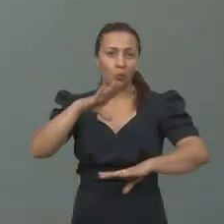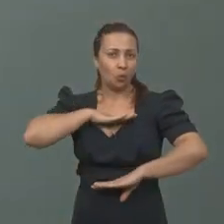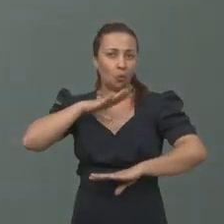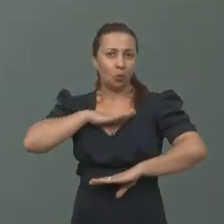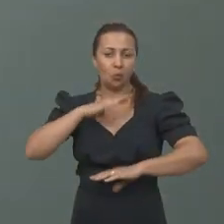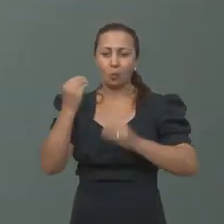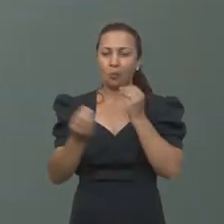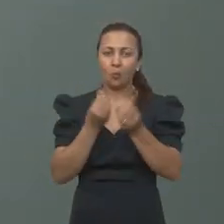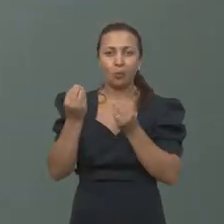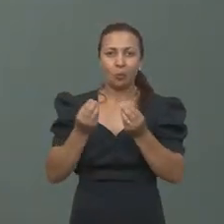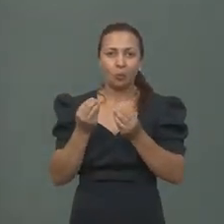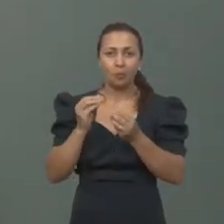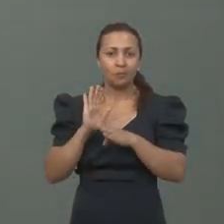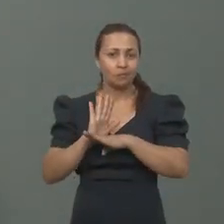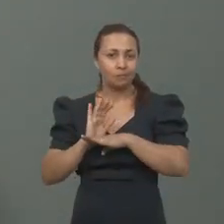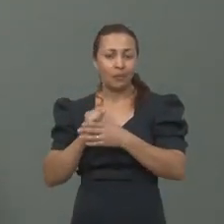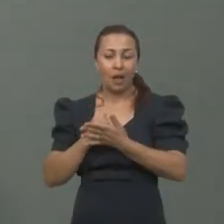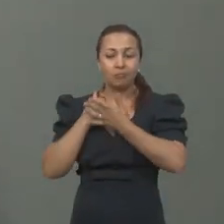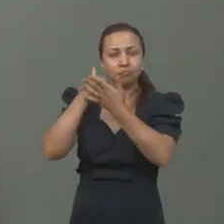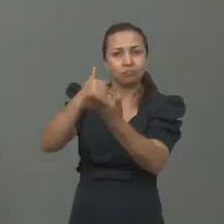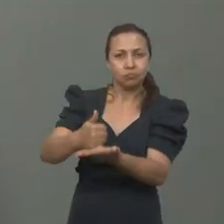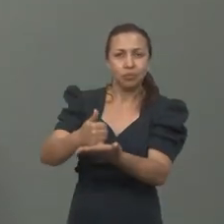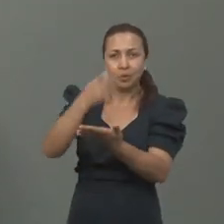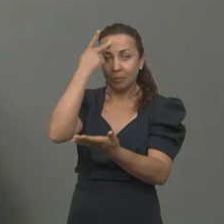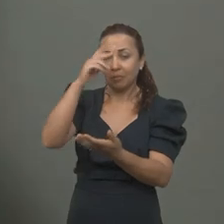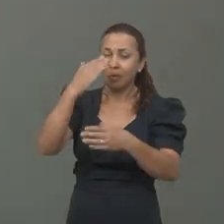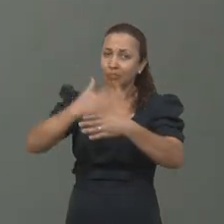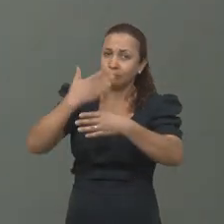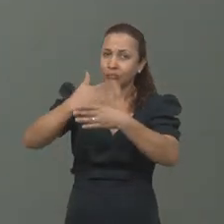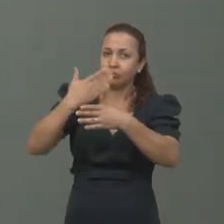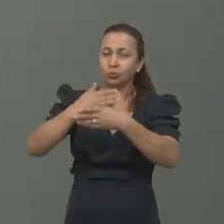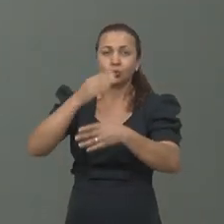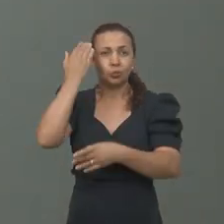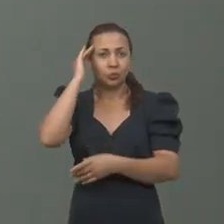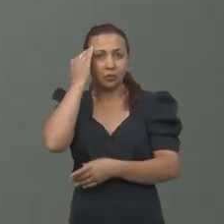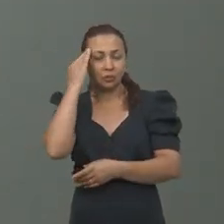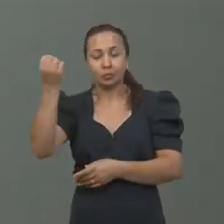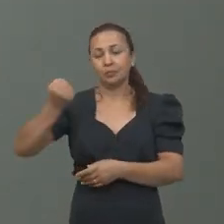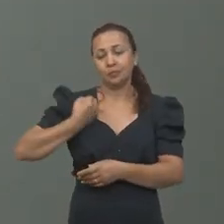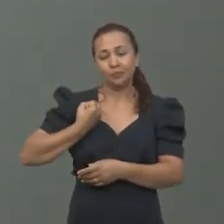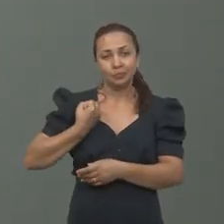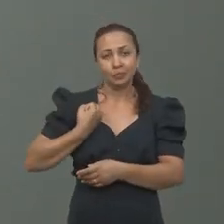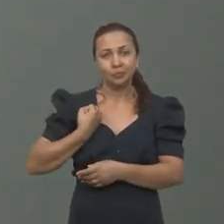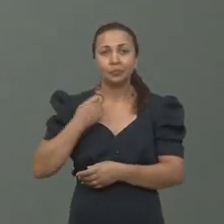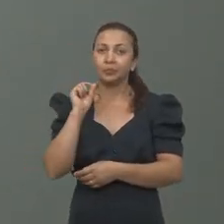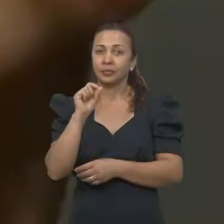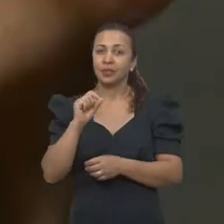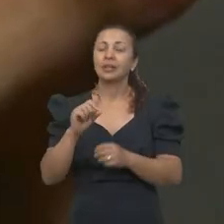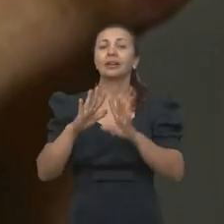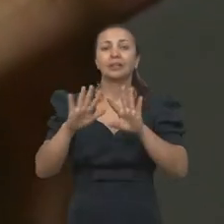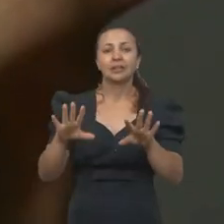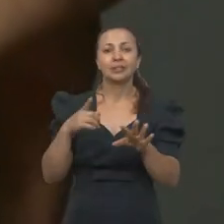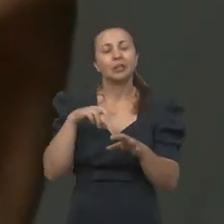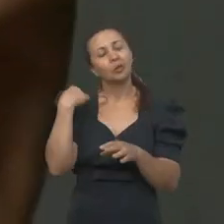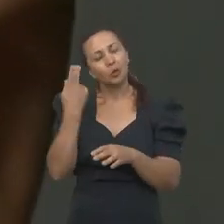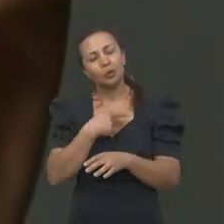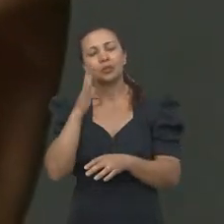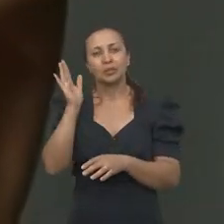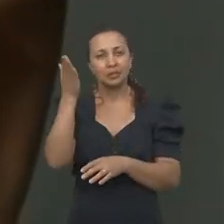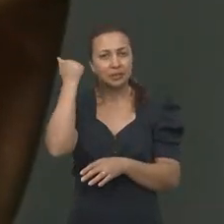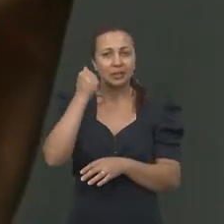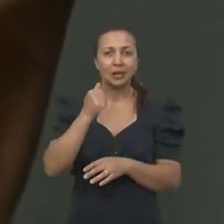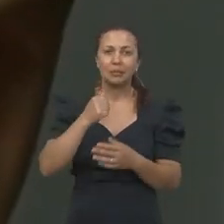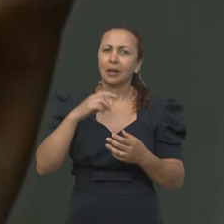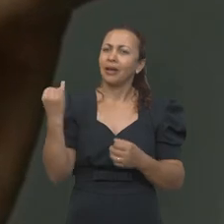corpo como auxiliar na construção dessa noção de número, que por sua vez a